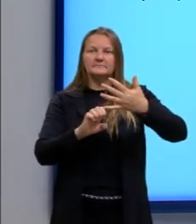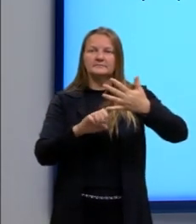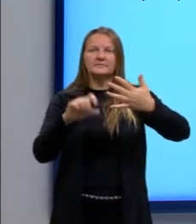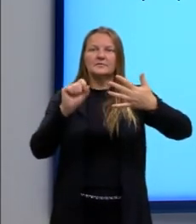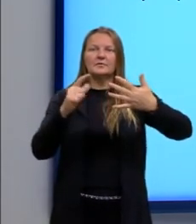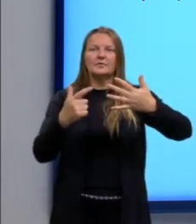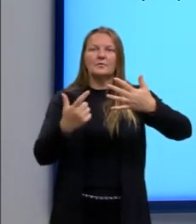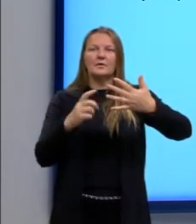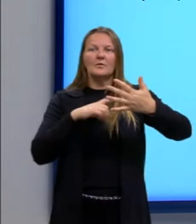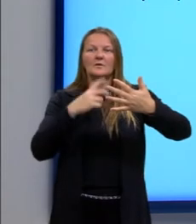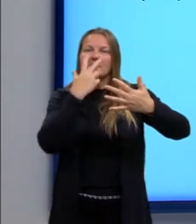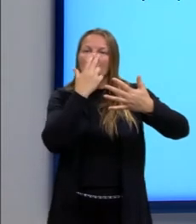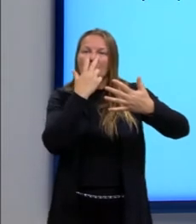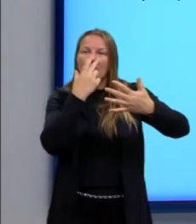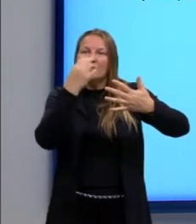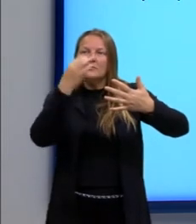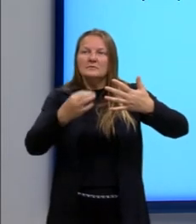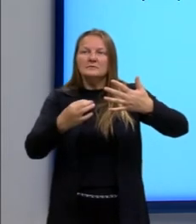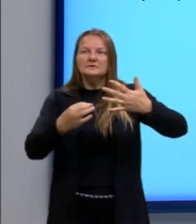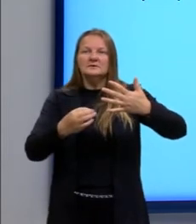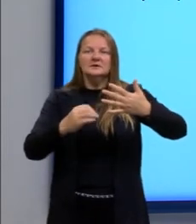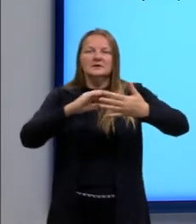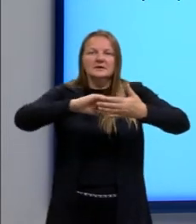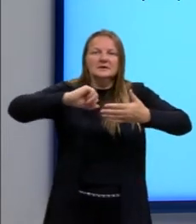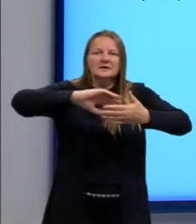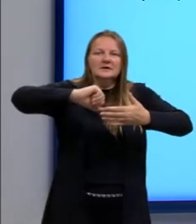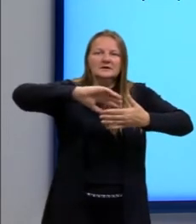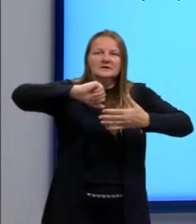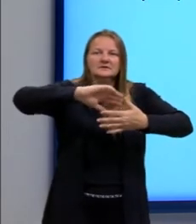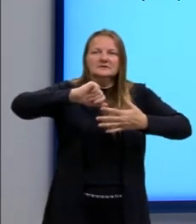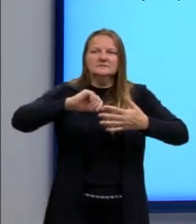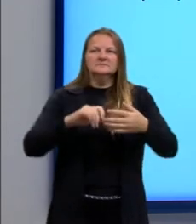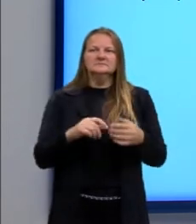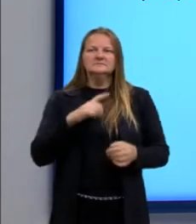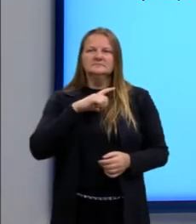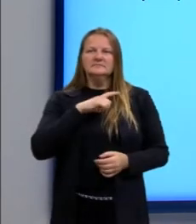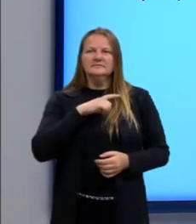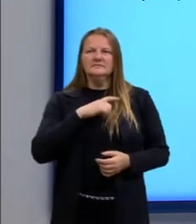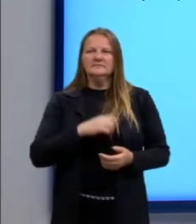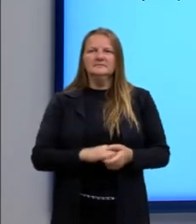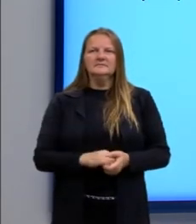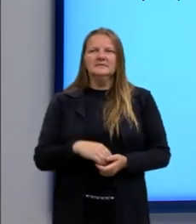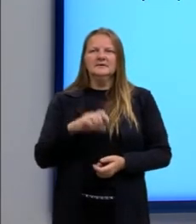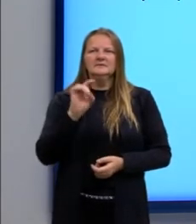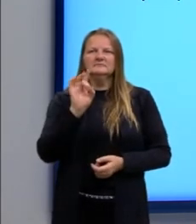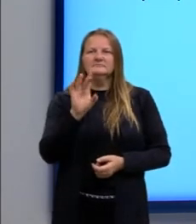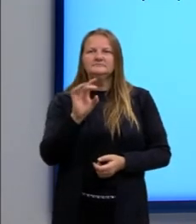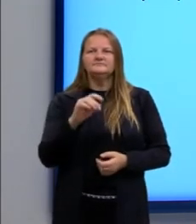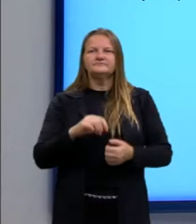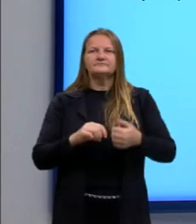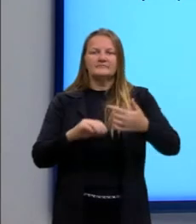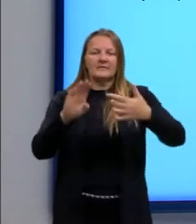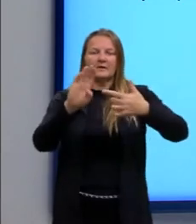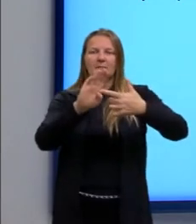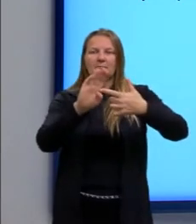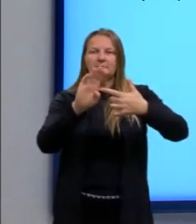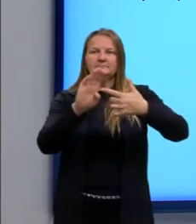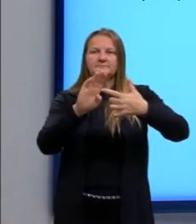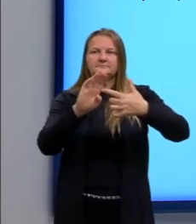quais delas encaixam. A gente já pode eliminar várias. Vejam que sobra somente a opção B,